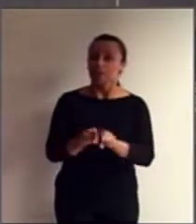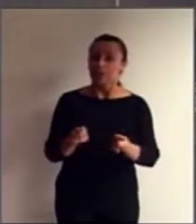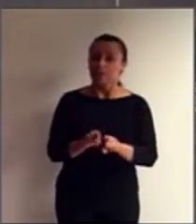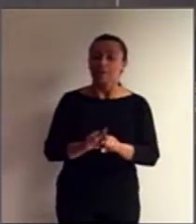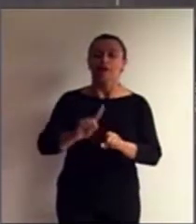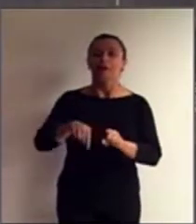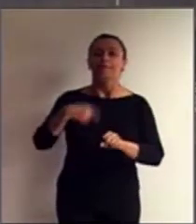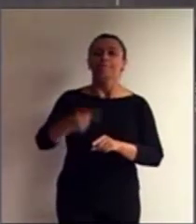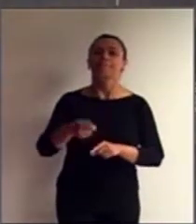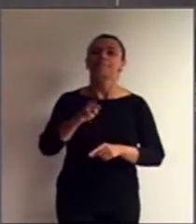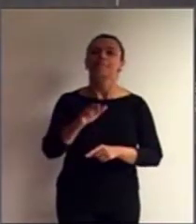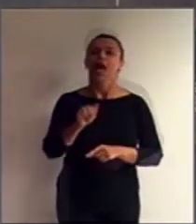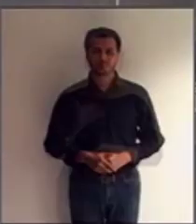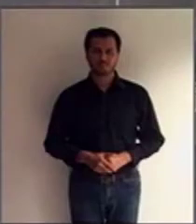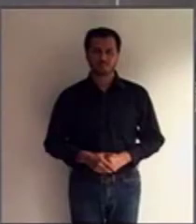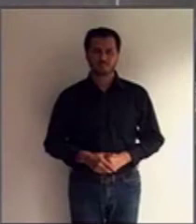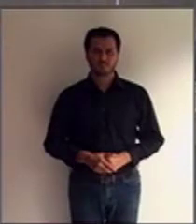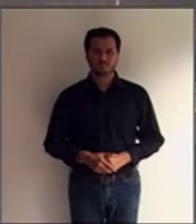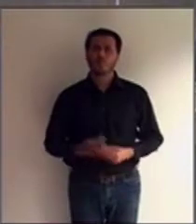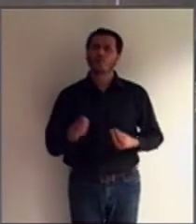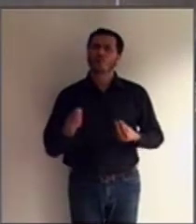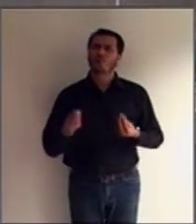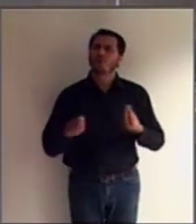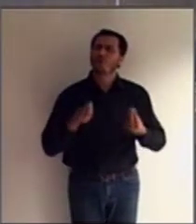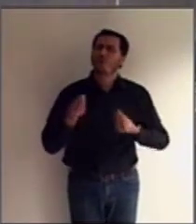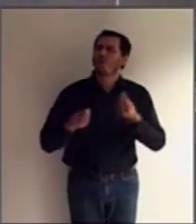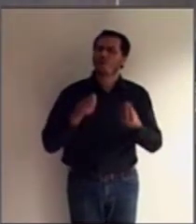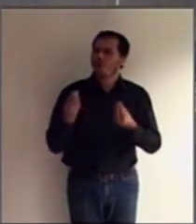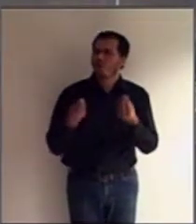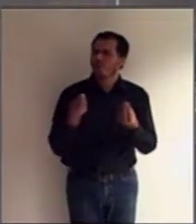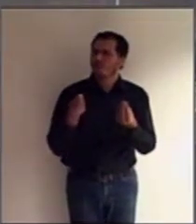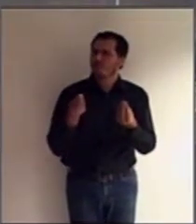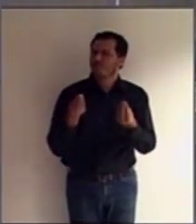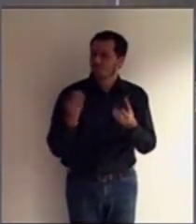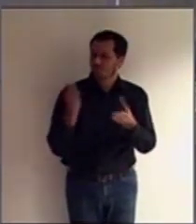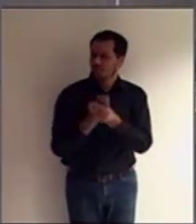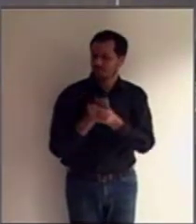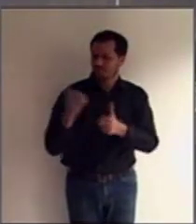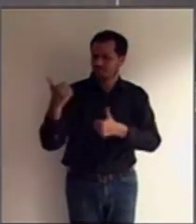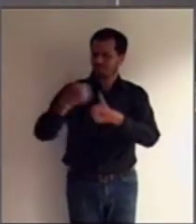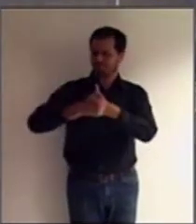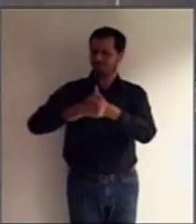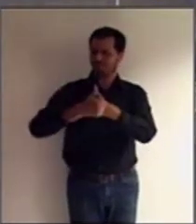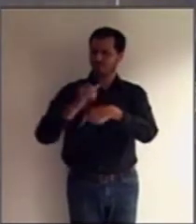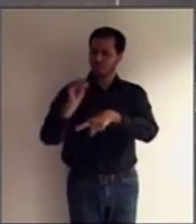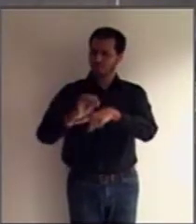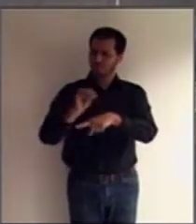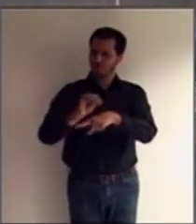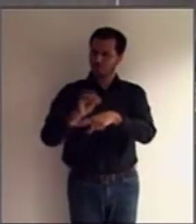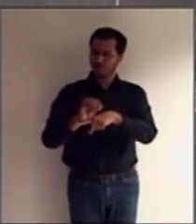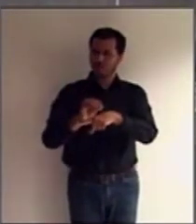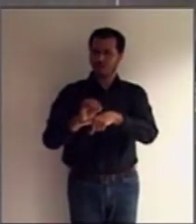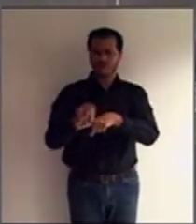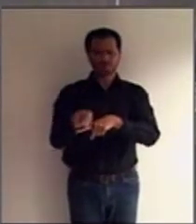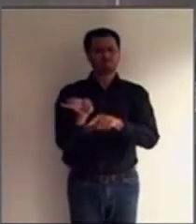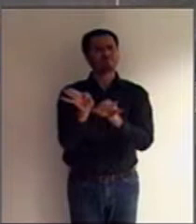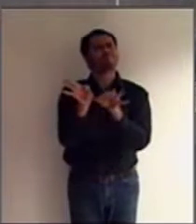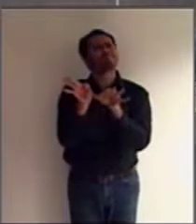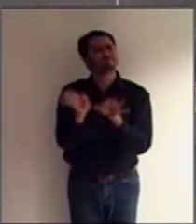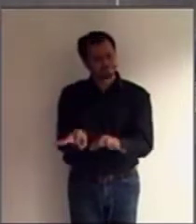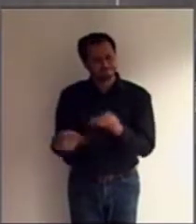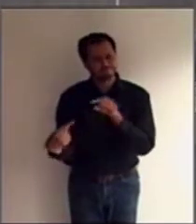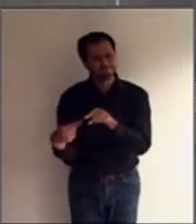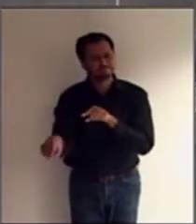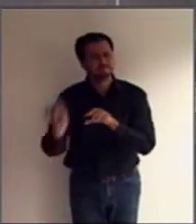prazo para sua revisão. Como garantir que a salvaguarda da curatela seja proporcional e apropriada às circunstâncias da pessoa